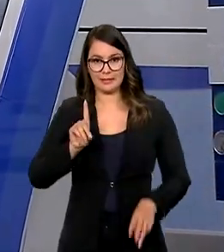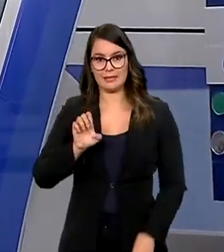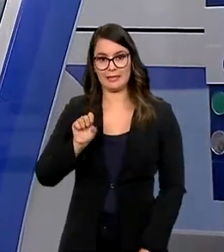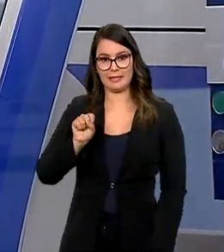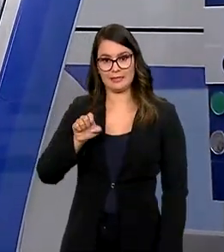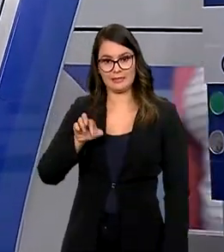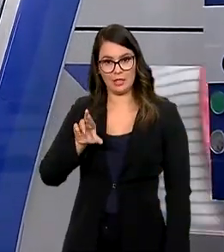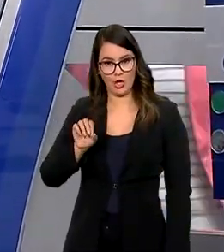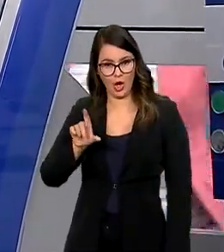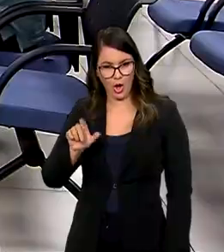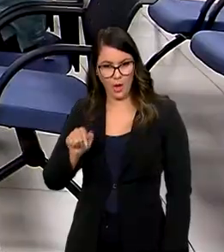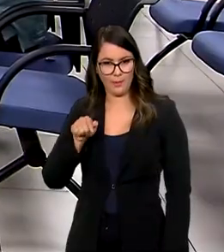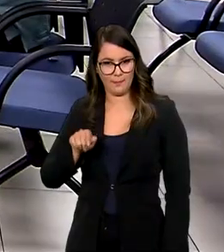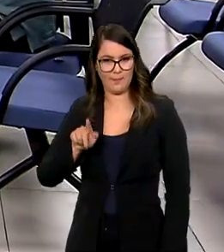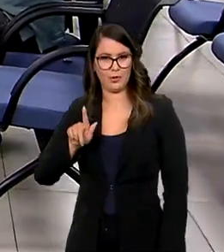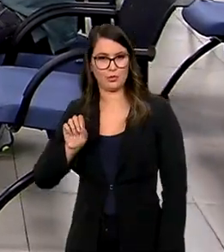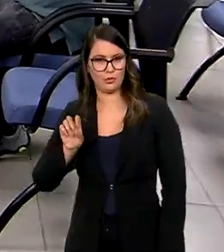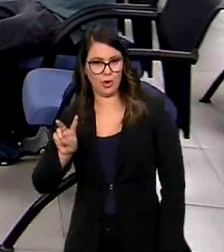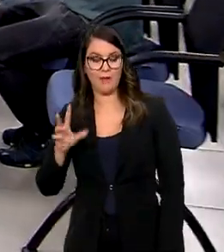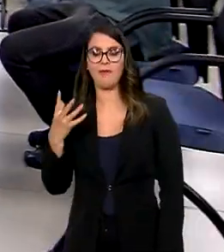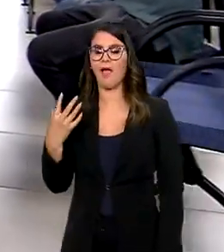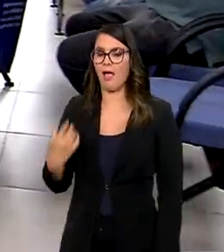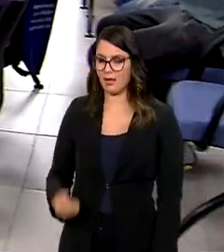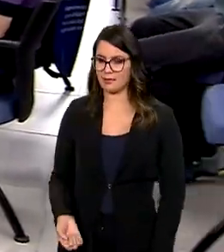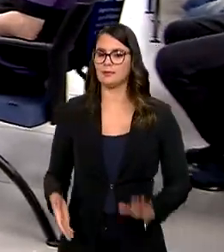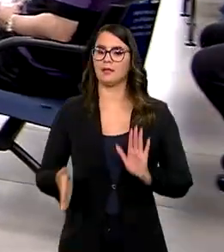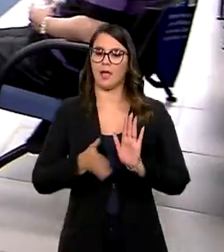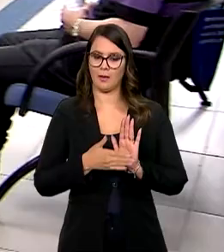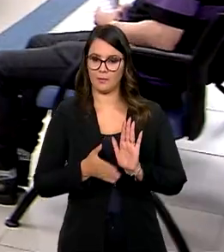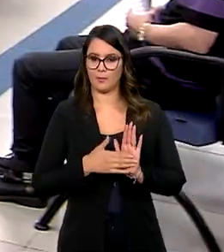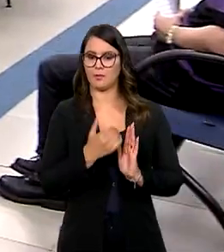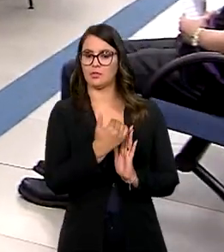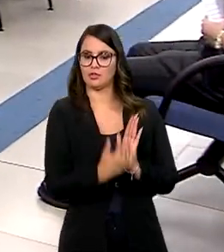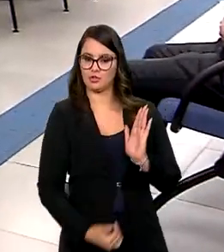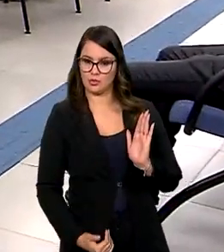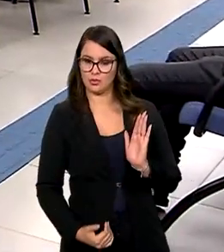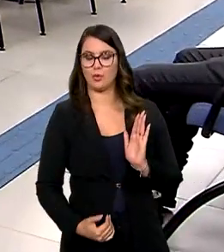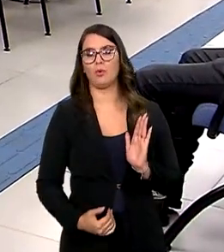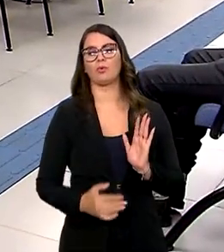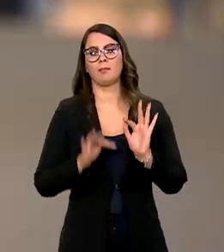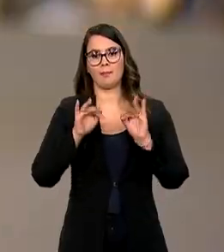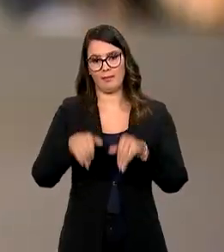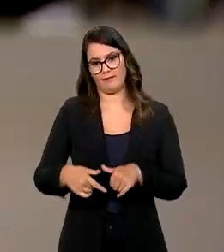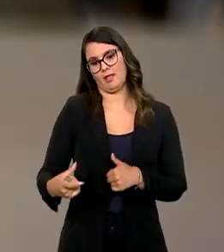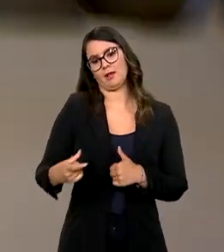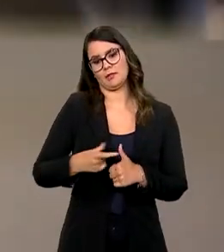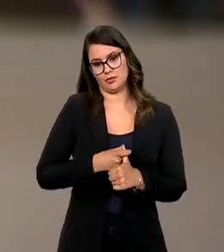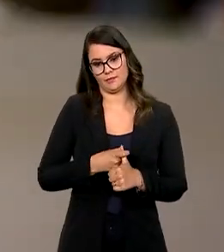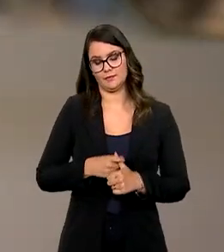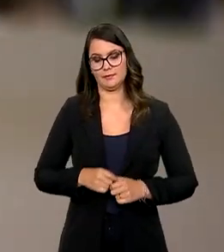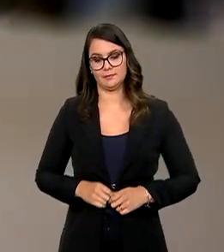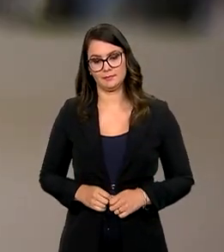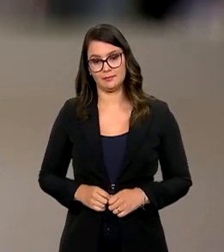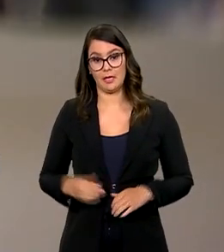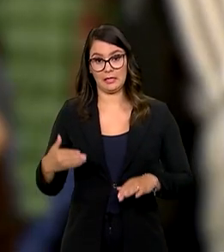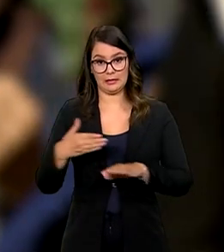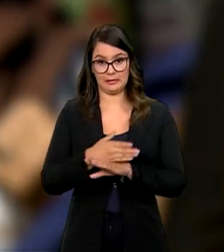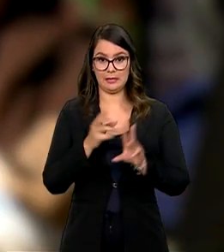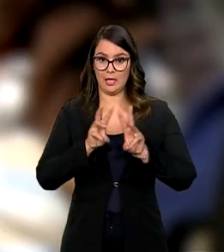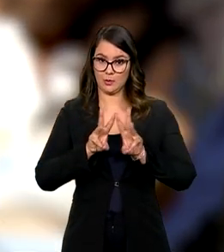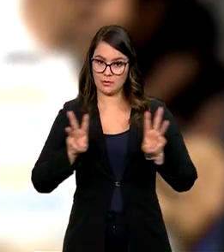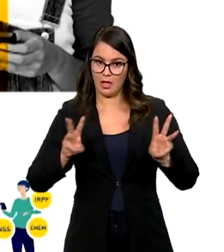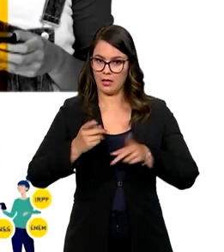.gov.br e aderir à proposta de desconto para finalizar o débito. Para ingressar no site e